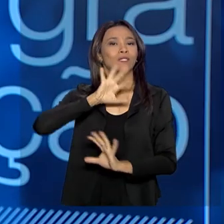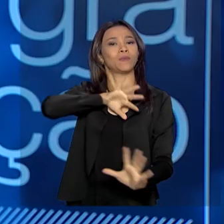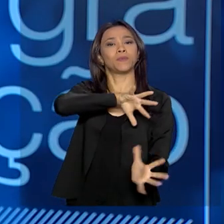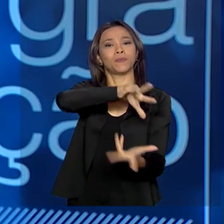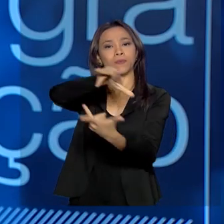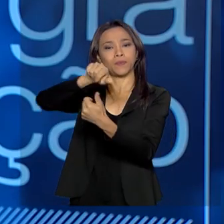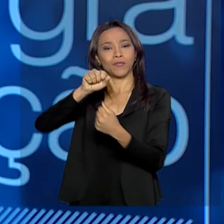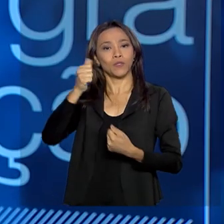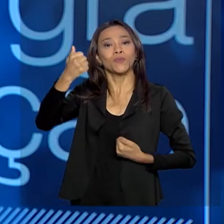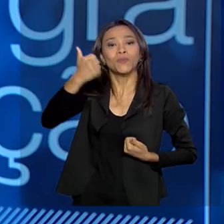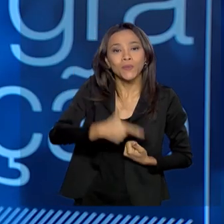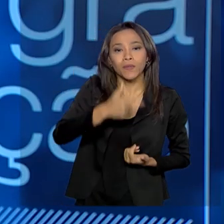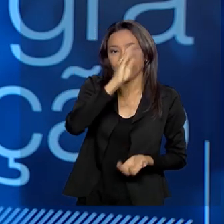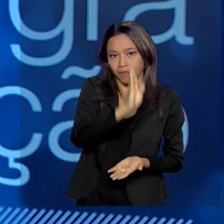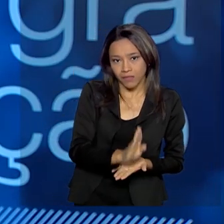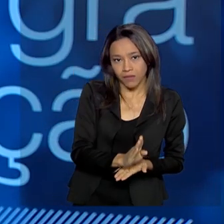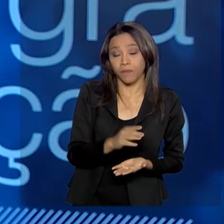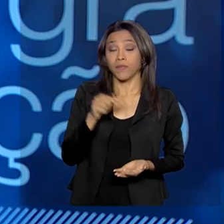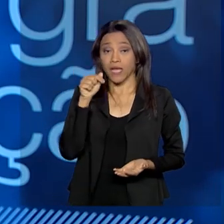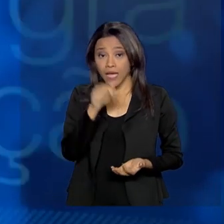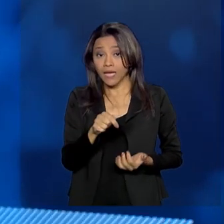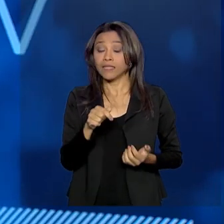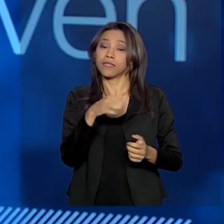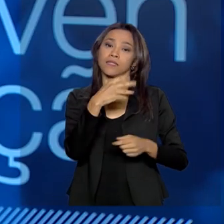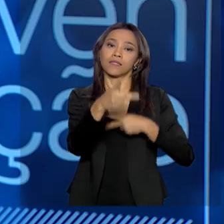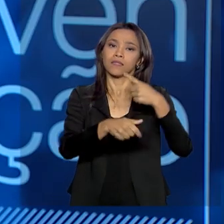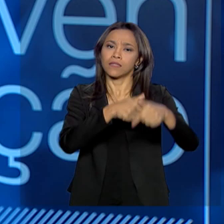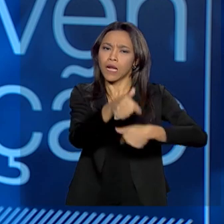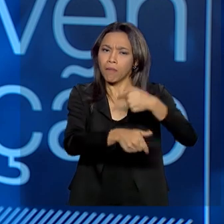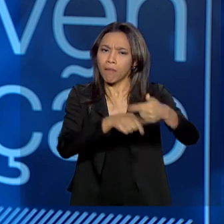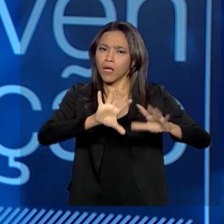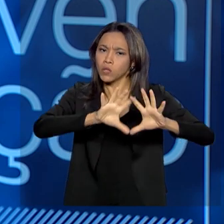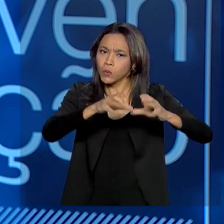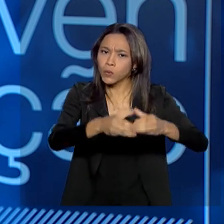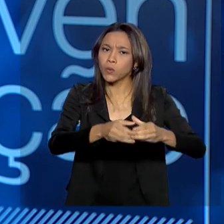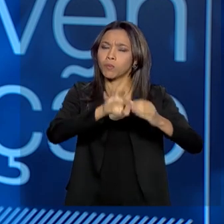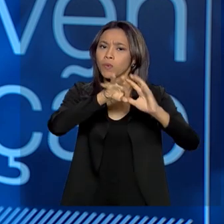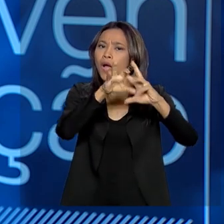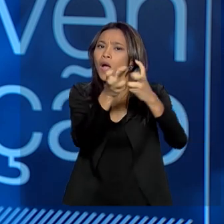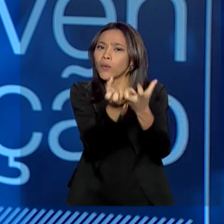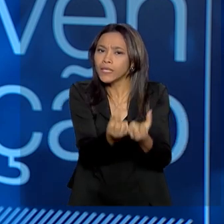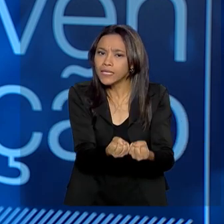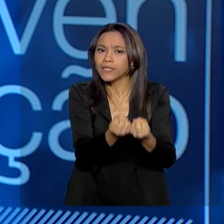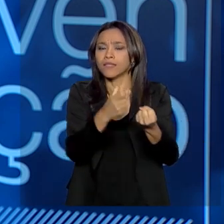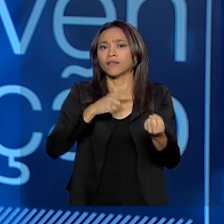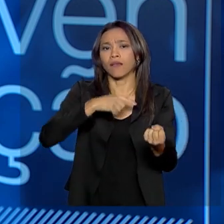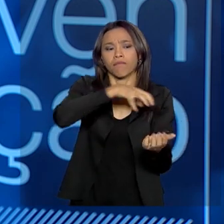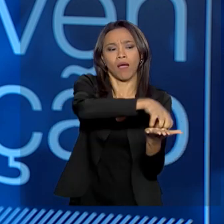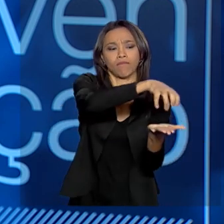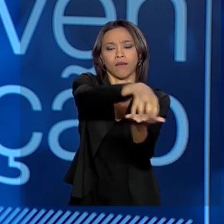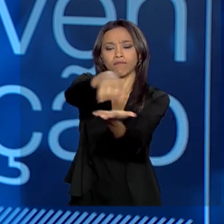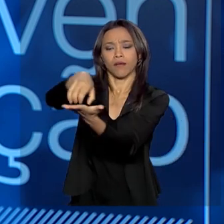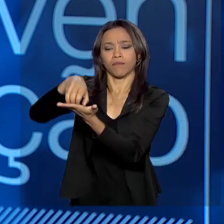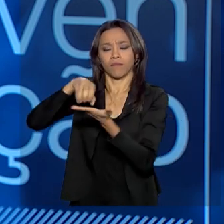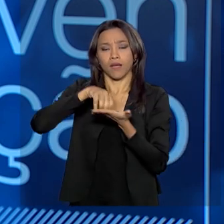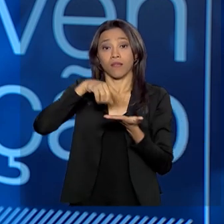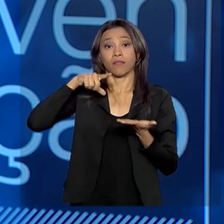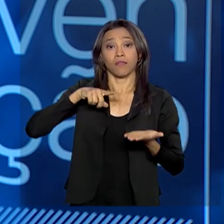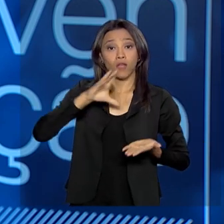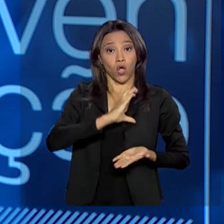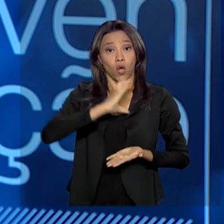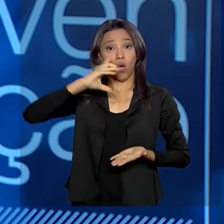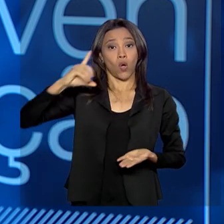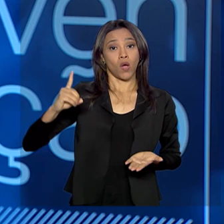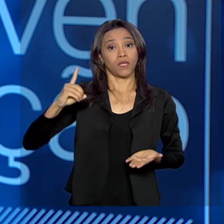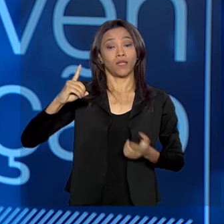operação acolhida, ela reúne cento e tantas entidades, ela é coordenada pela Casa